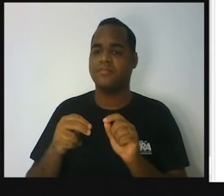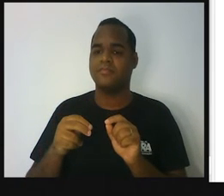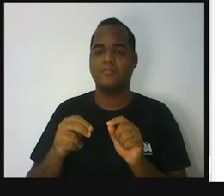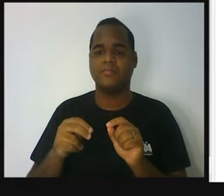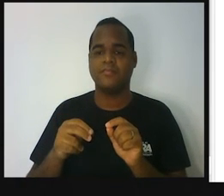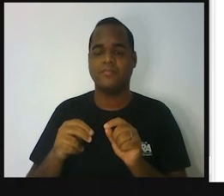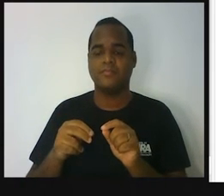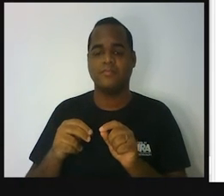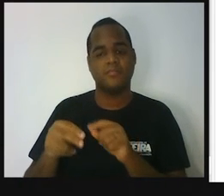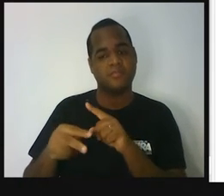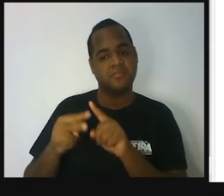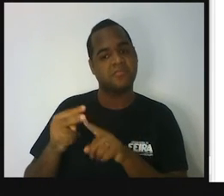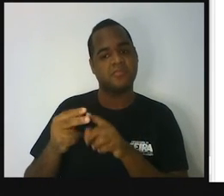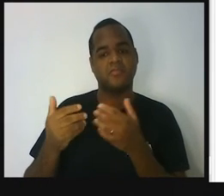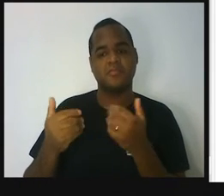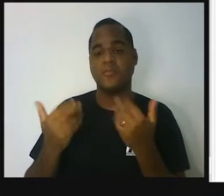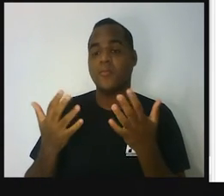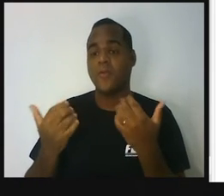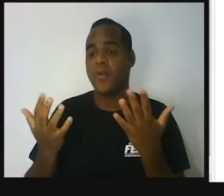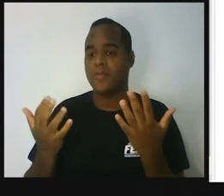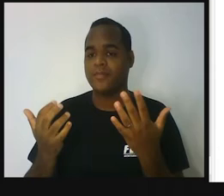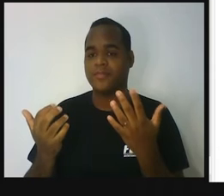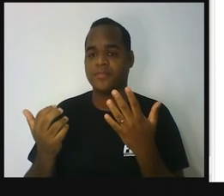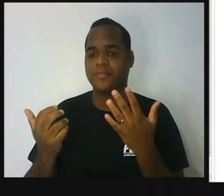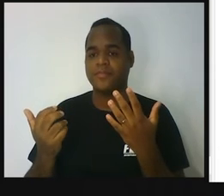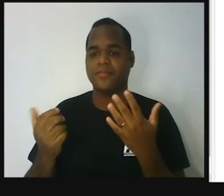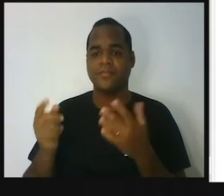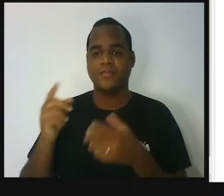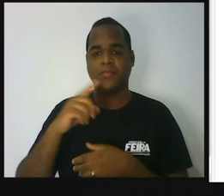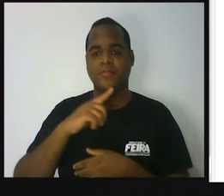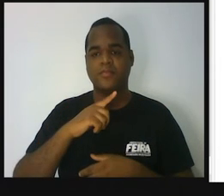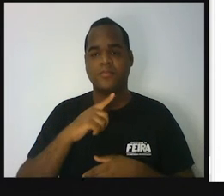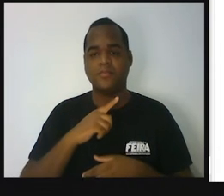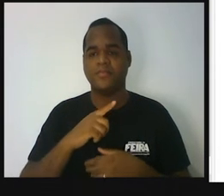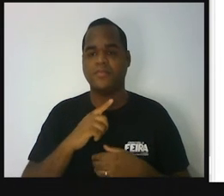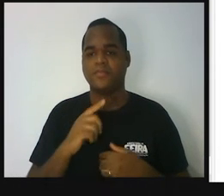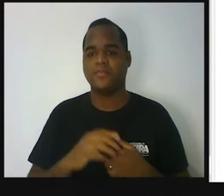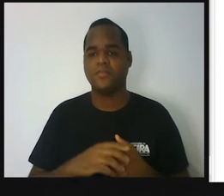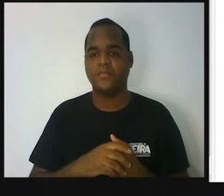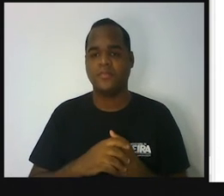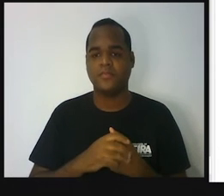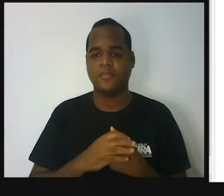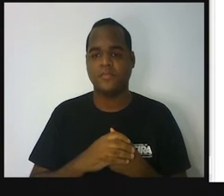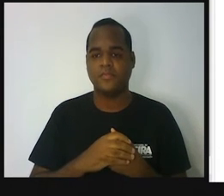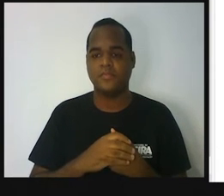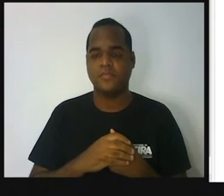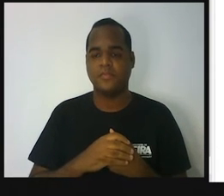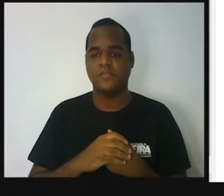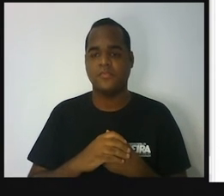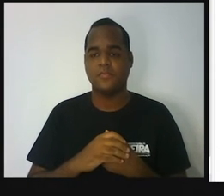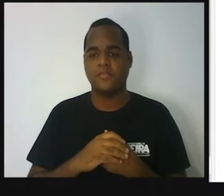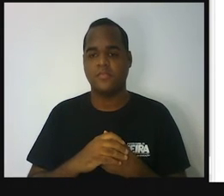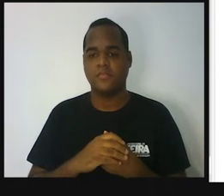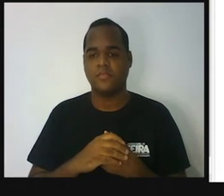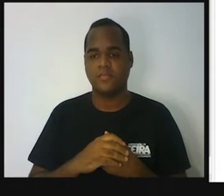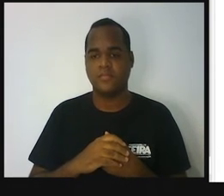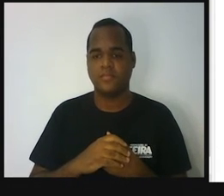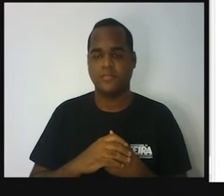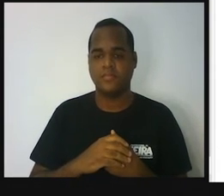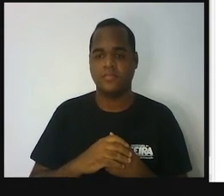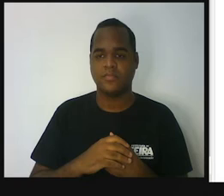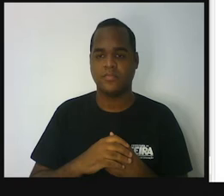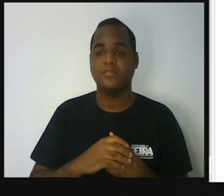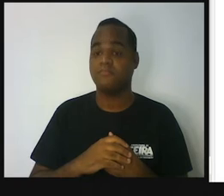Quais são? Essa pergunta é interessante. Quais são essas duas possibilidades? Ou